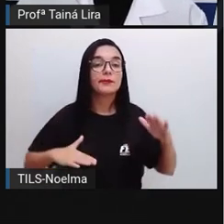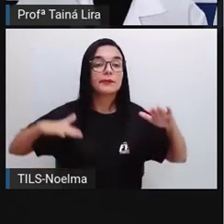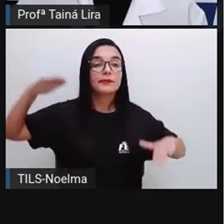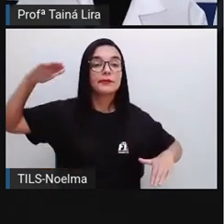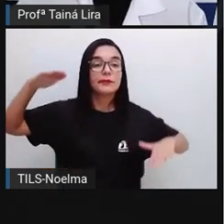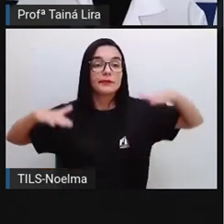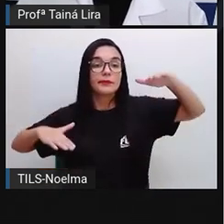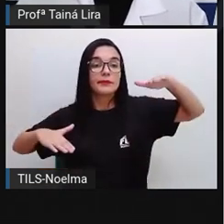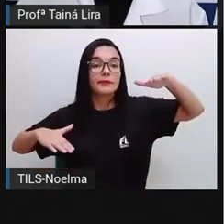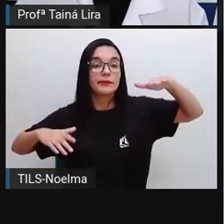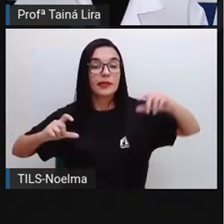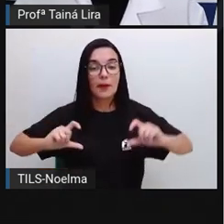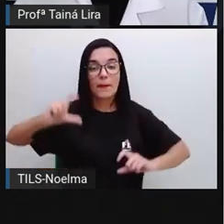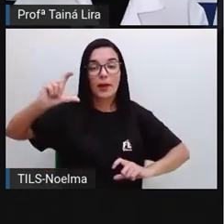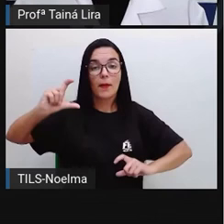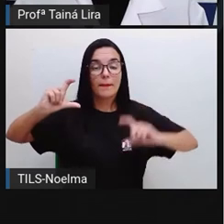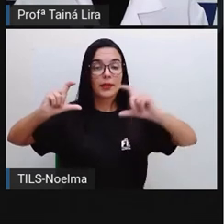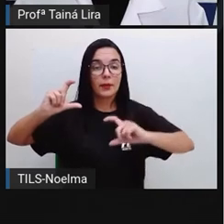maior aí?